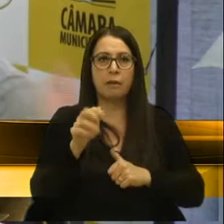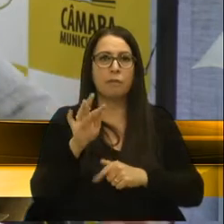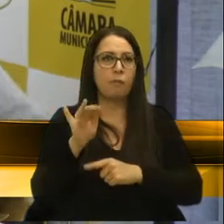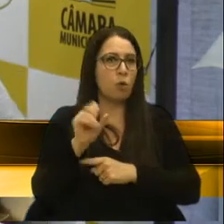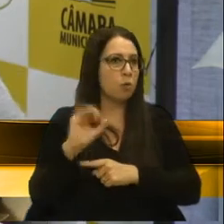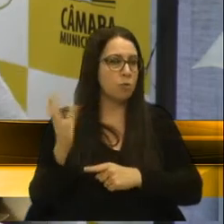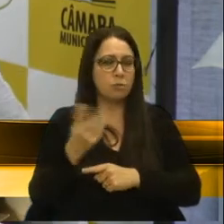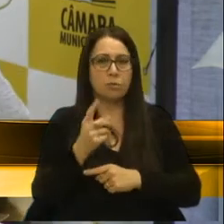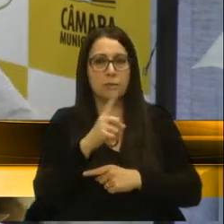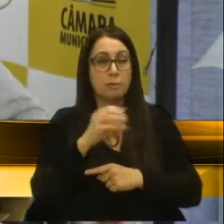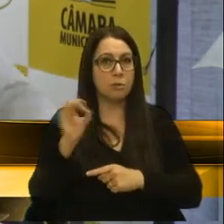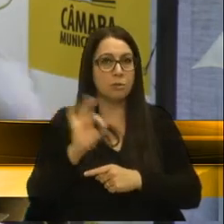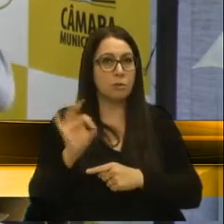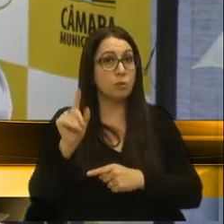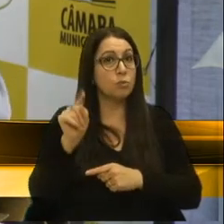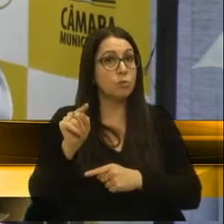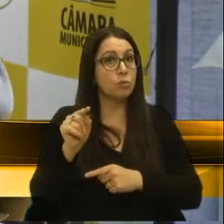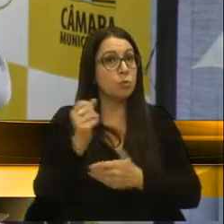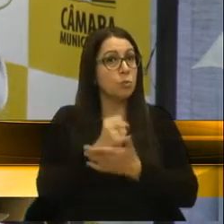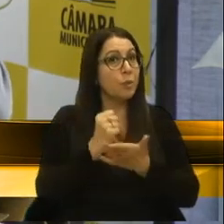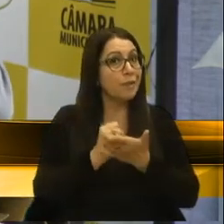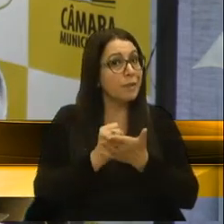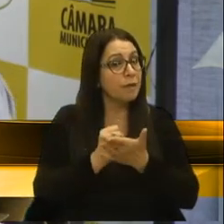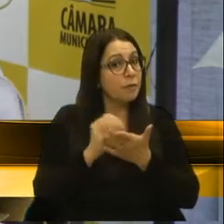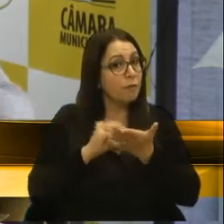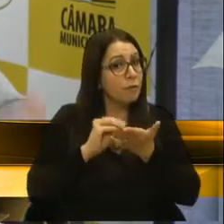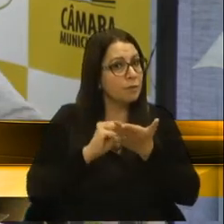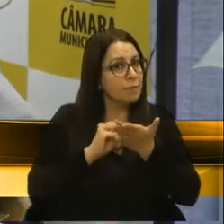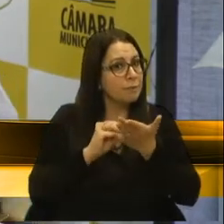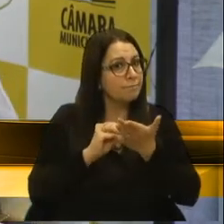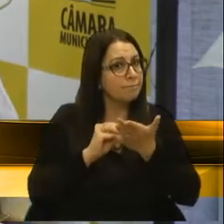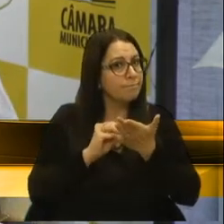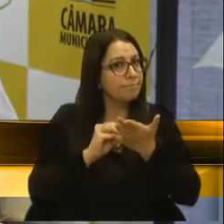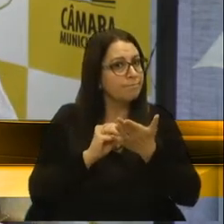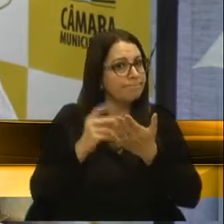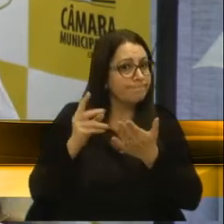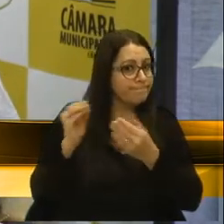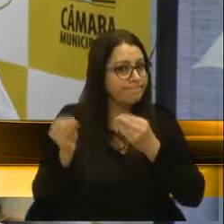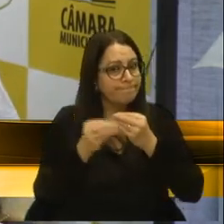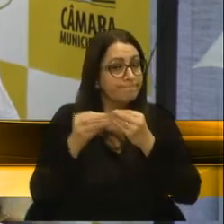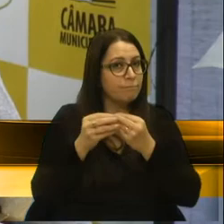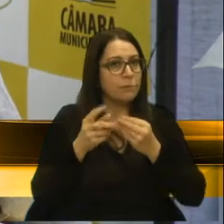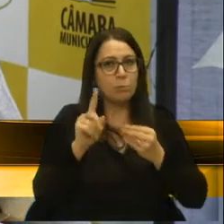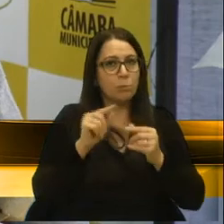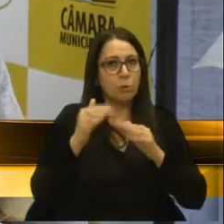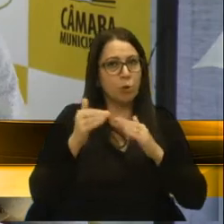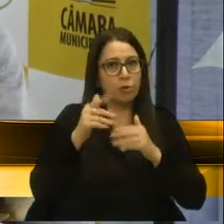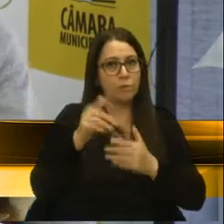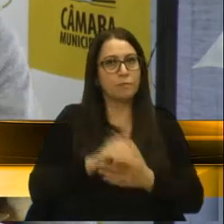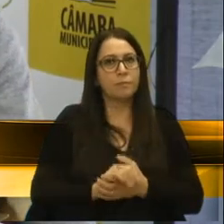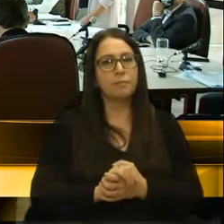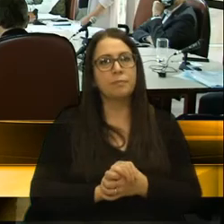mais, 100%, mas em razão do contrato estar manco, não dá para concordar com você. Obrigado.